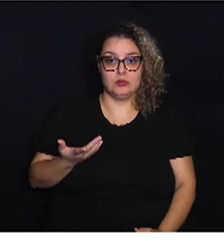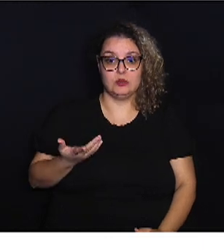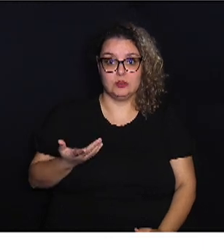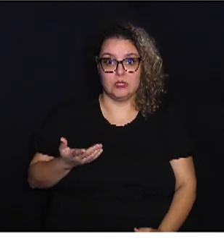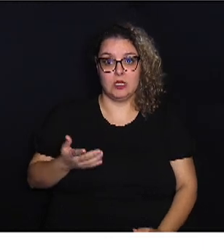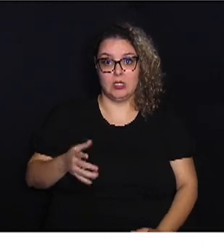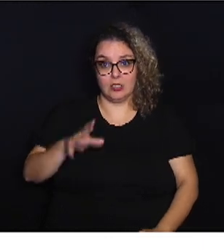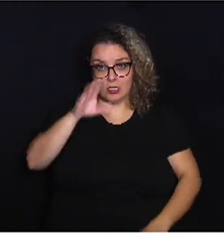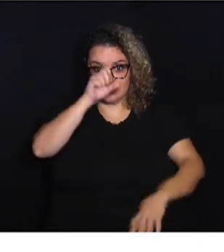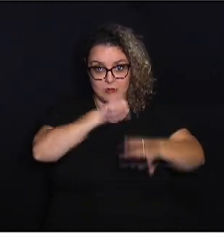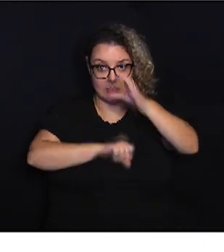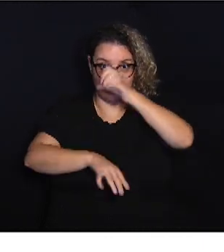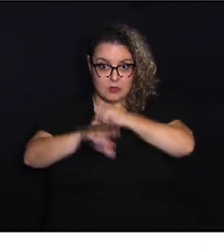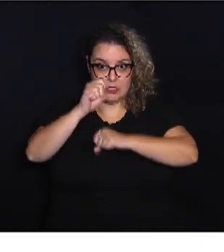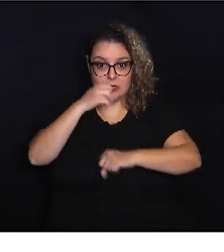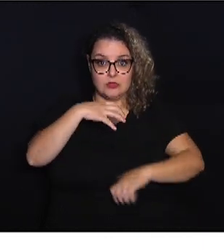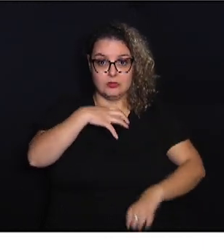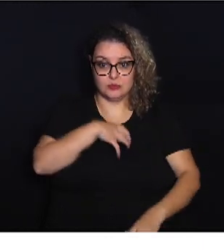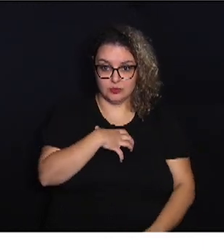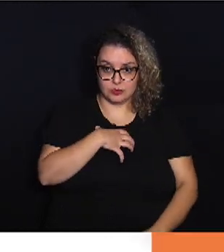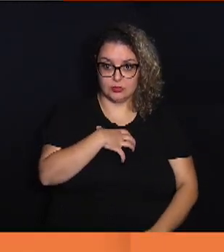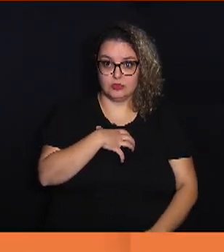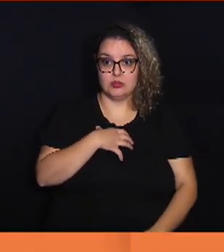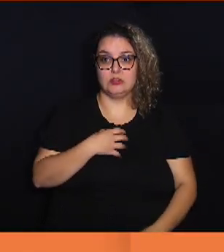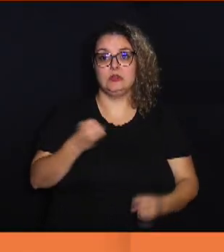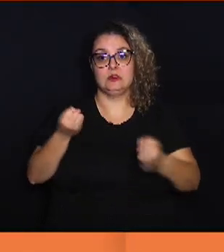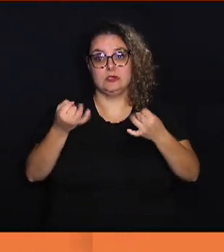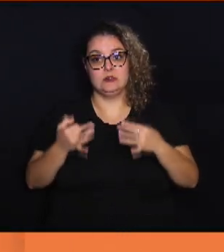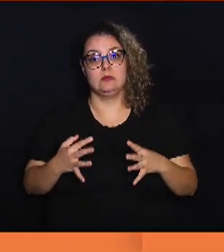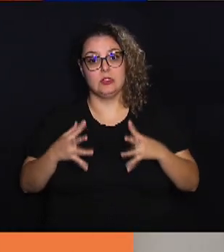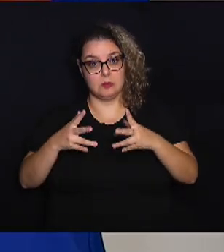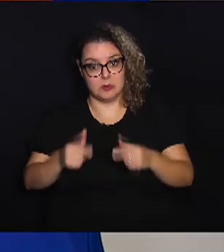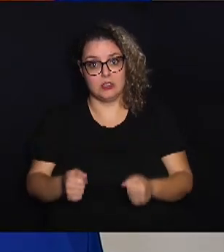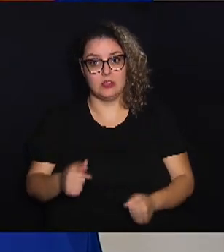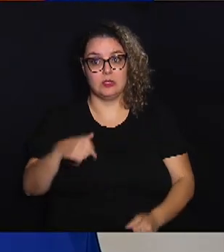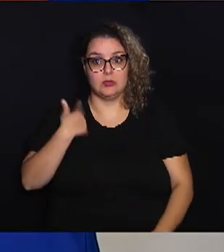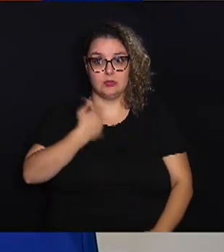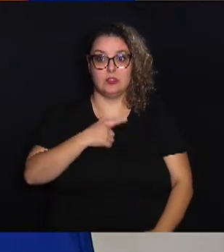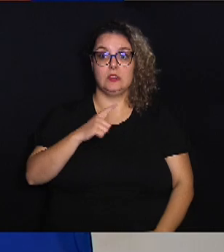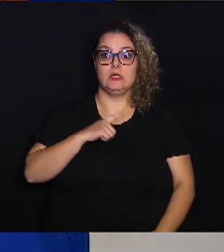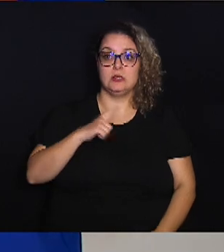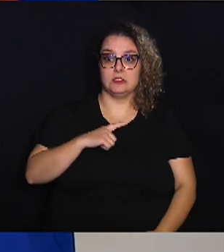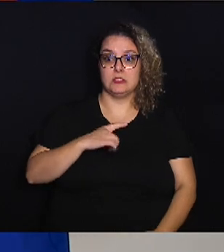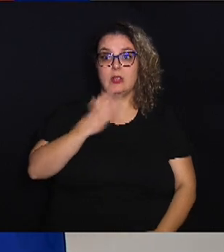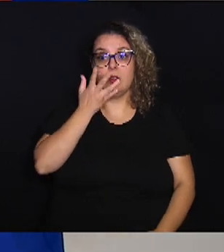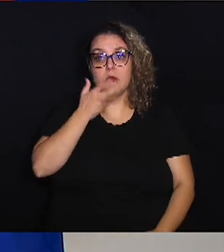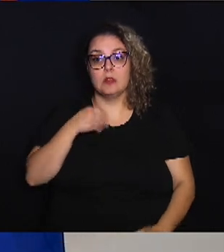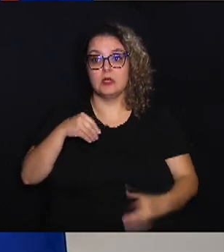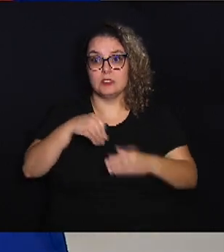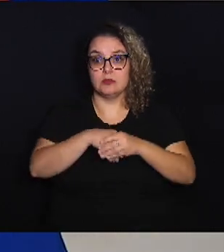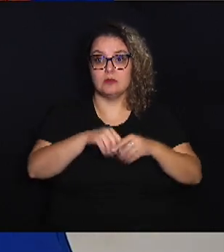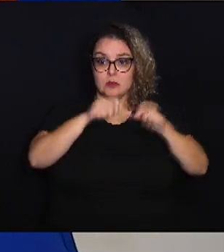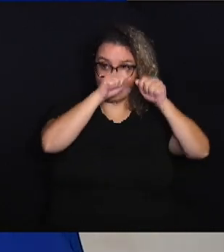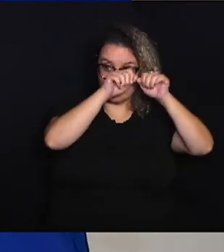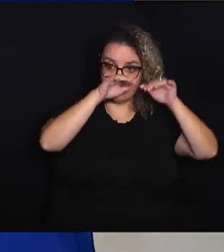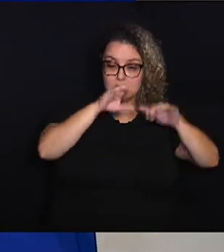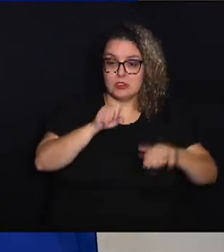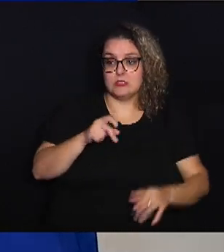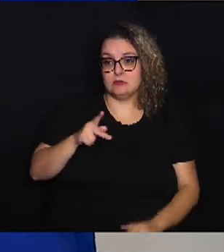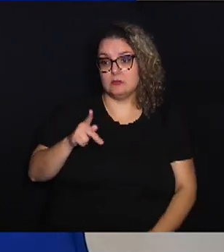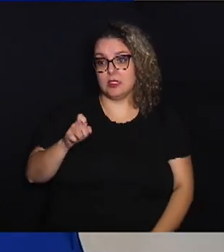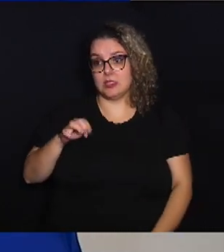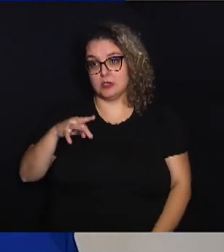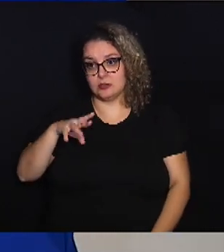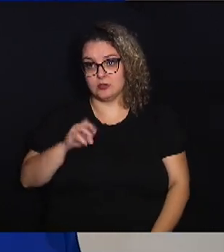da forma que você explica para todos, nós vamos ter uma criança que está dentro do espectro do autismo que ela